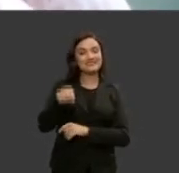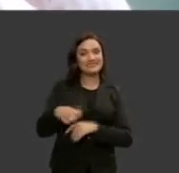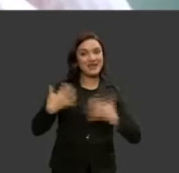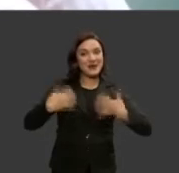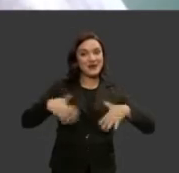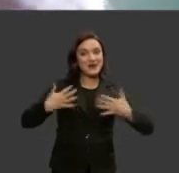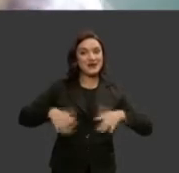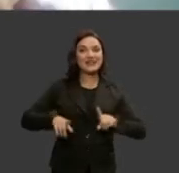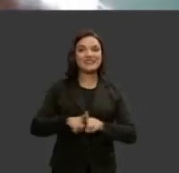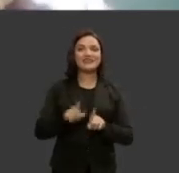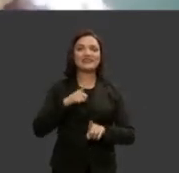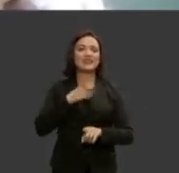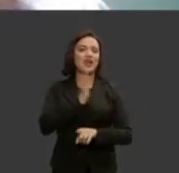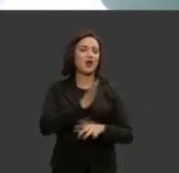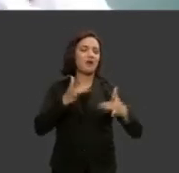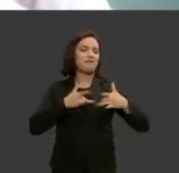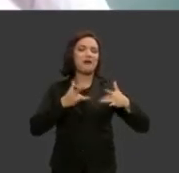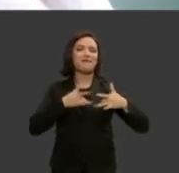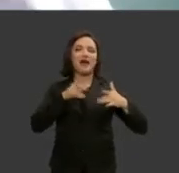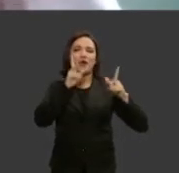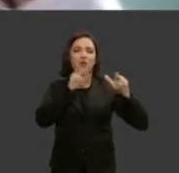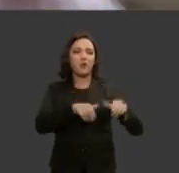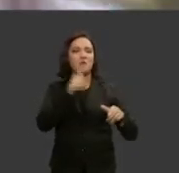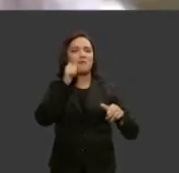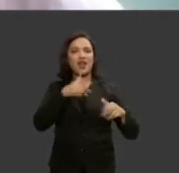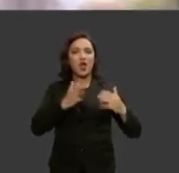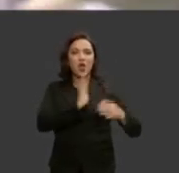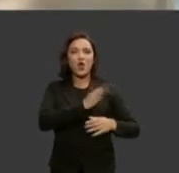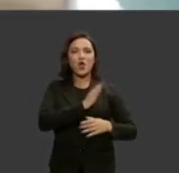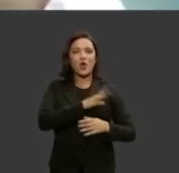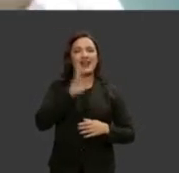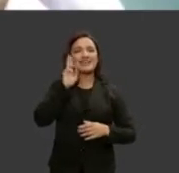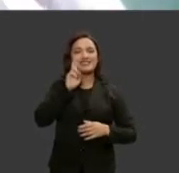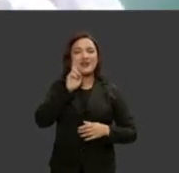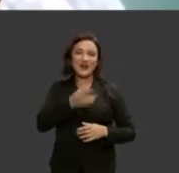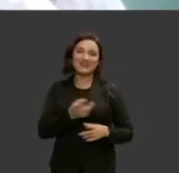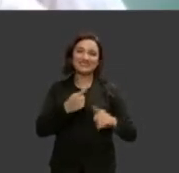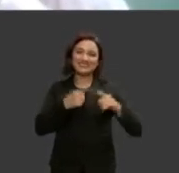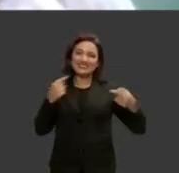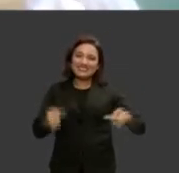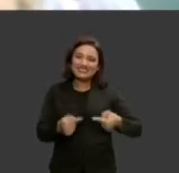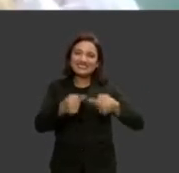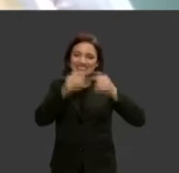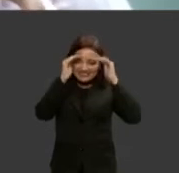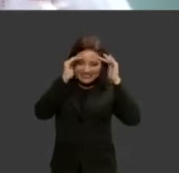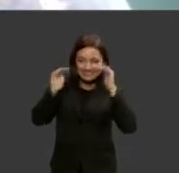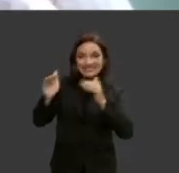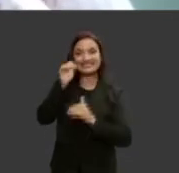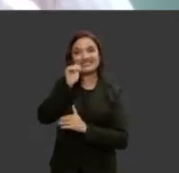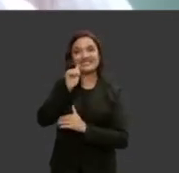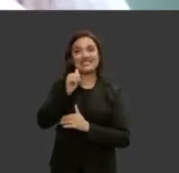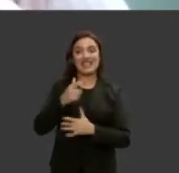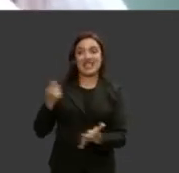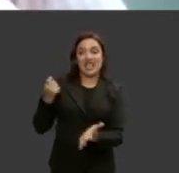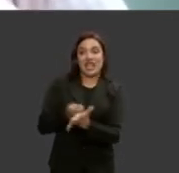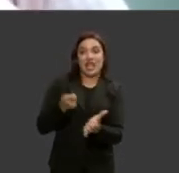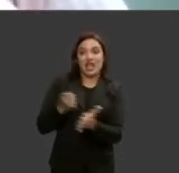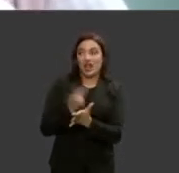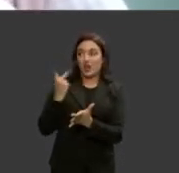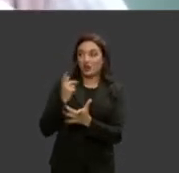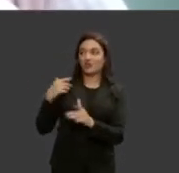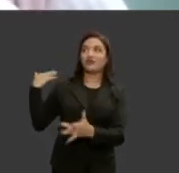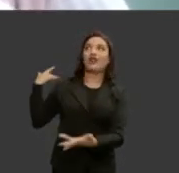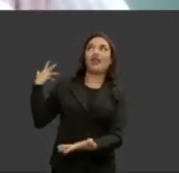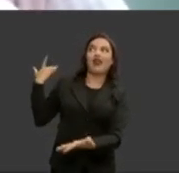que tem um coração corte rosa esse presidente que está com coração nas mulheres e a nossa luta vem de lá de trás já